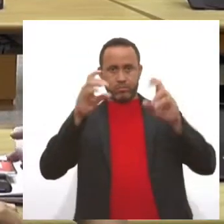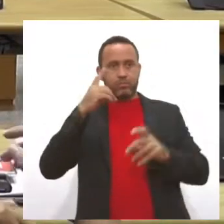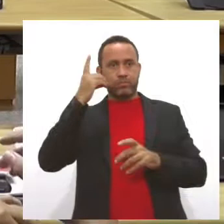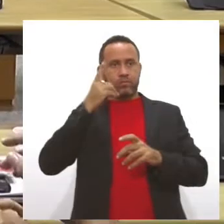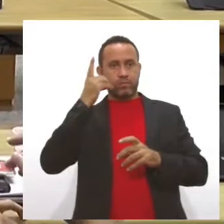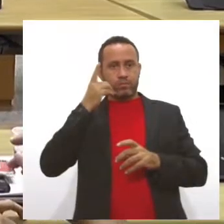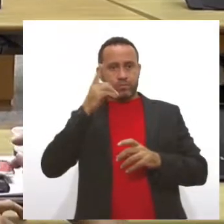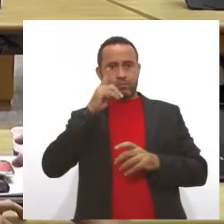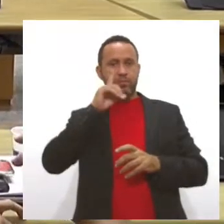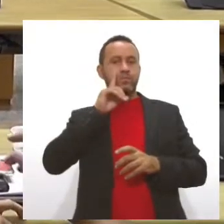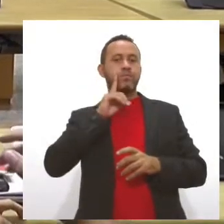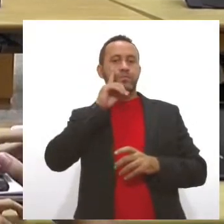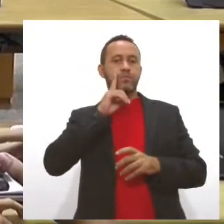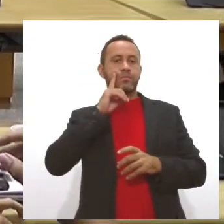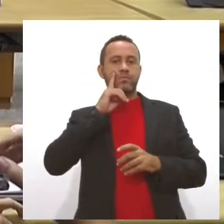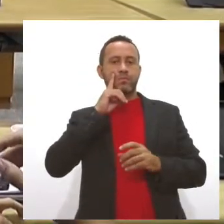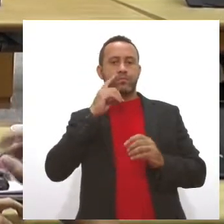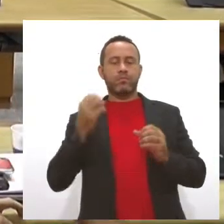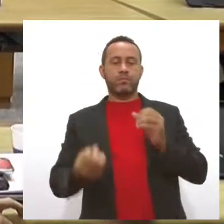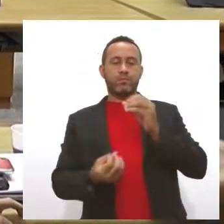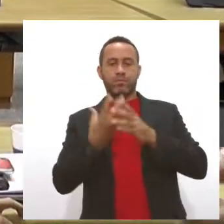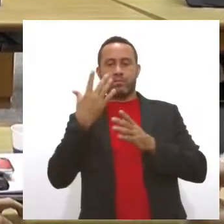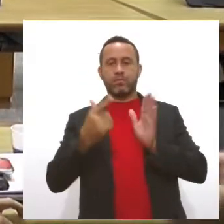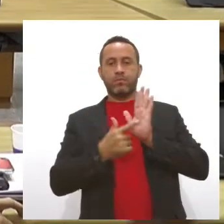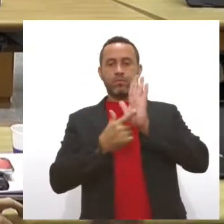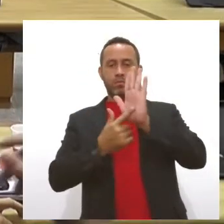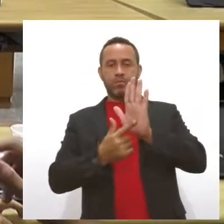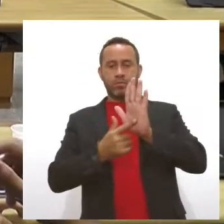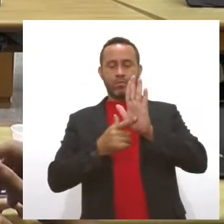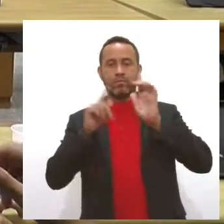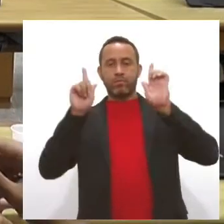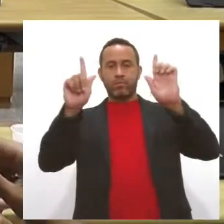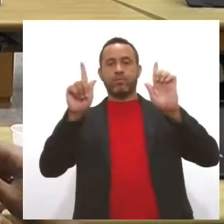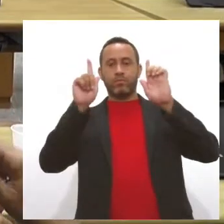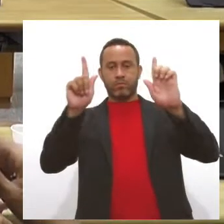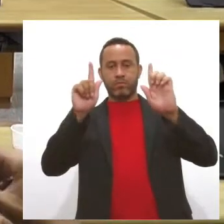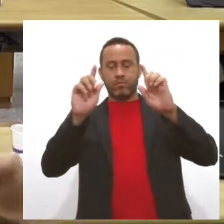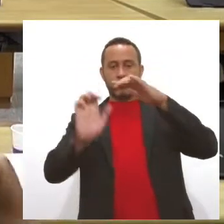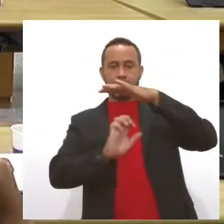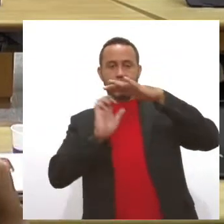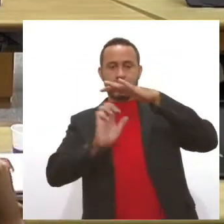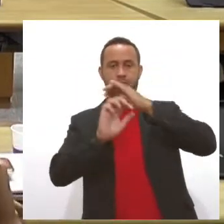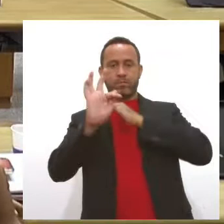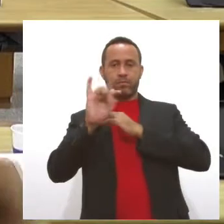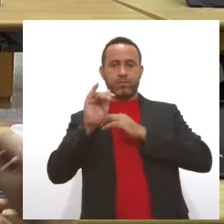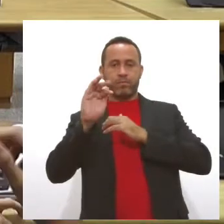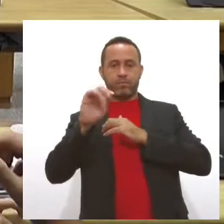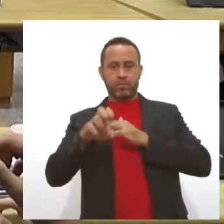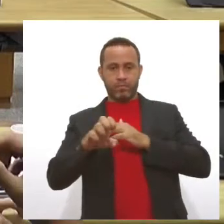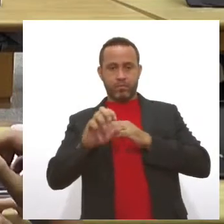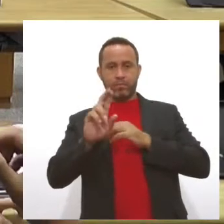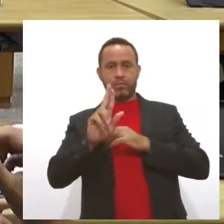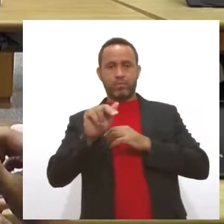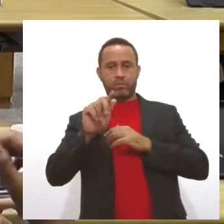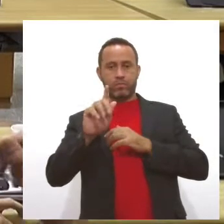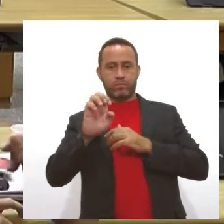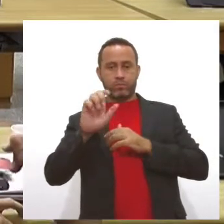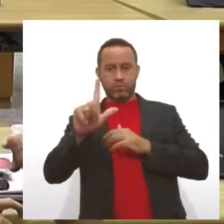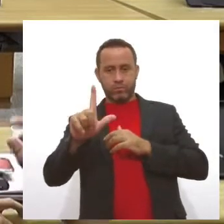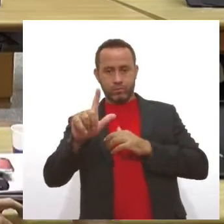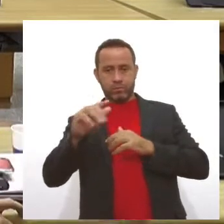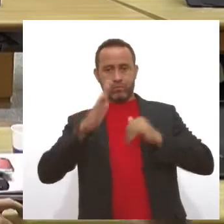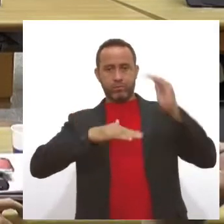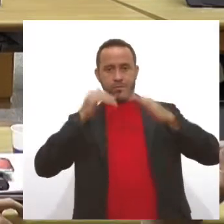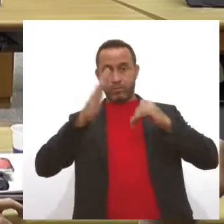Sobral foi a manifestação realizada em frente à antiga Fafem, atual Unigel, realizada por trabalhadores.